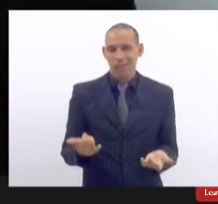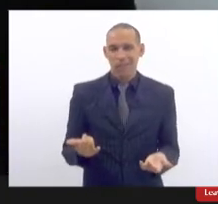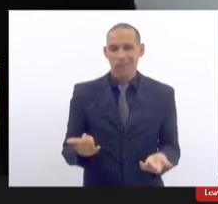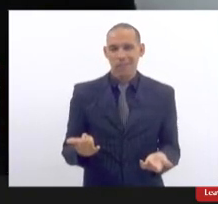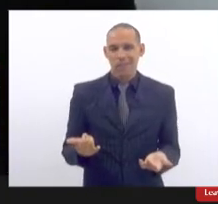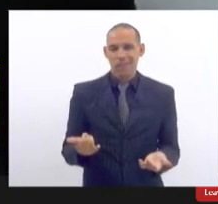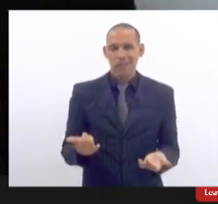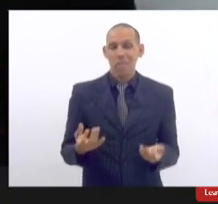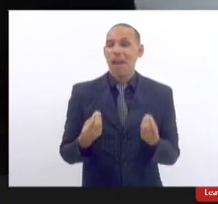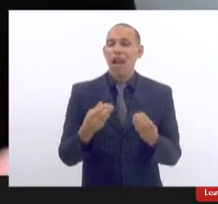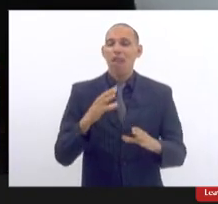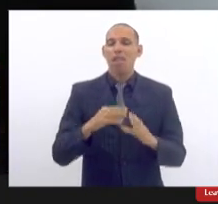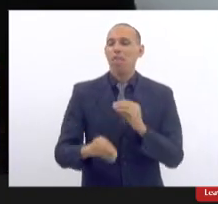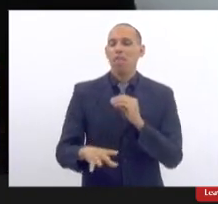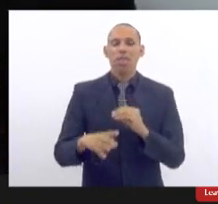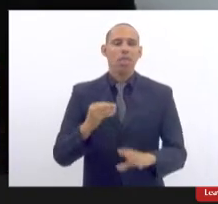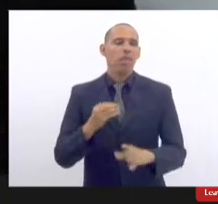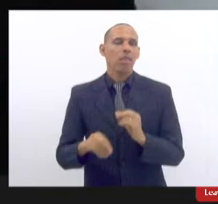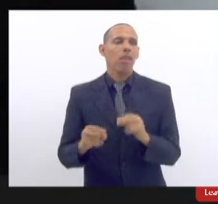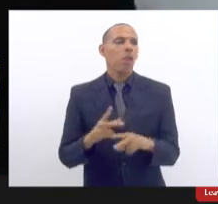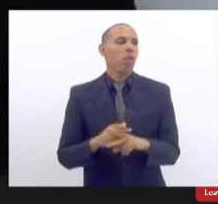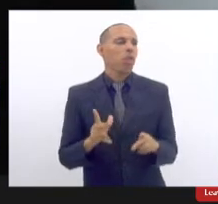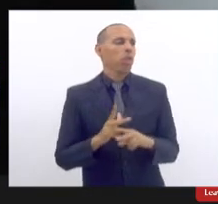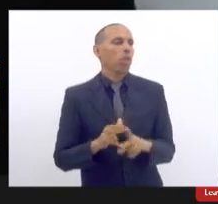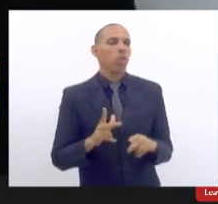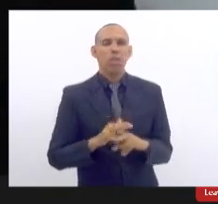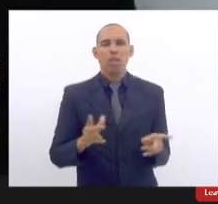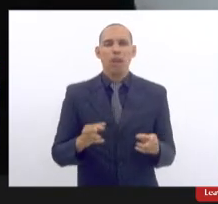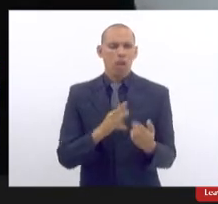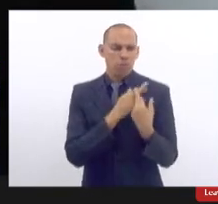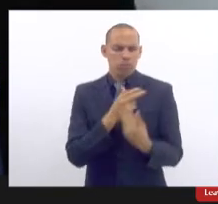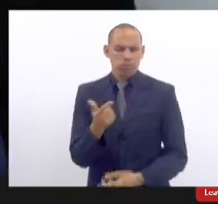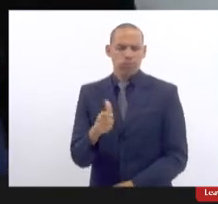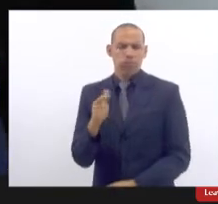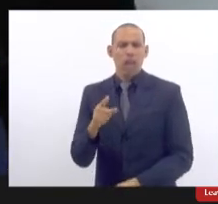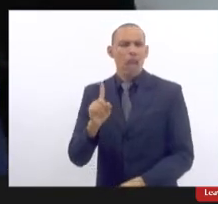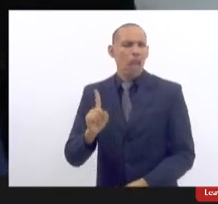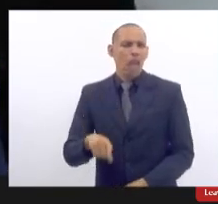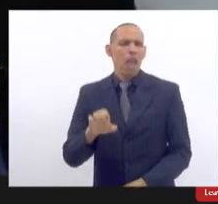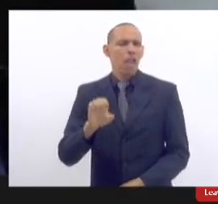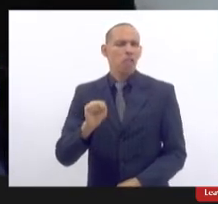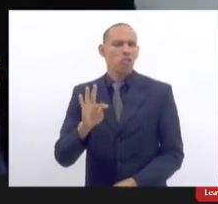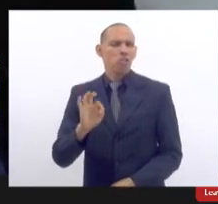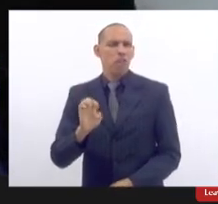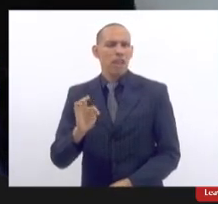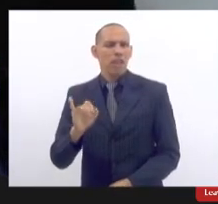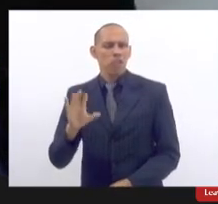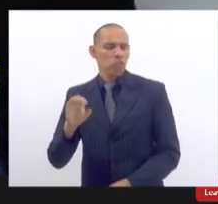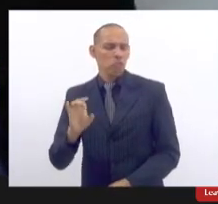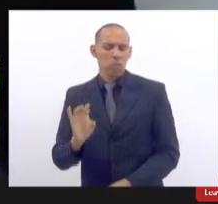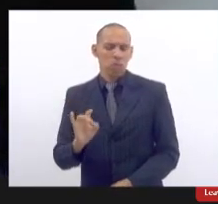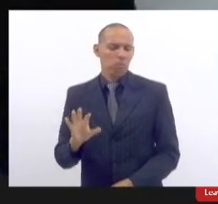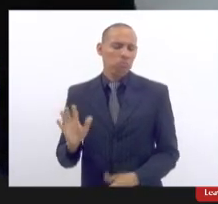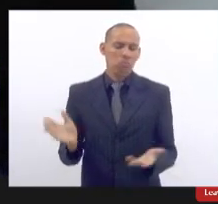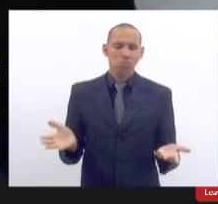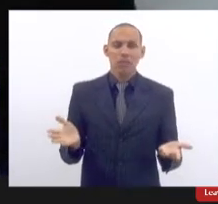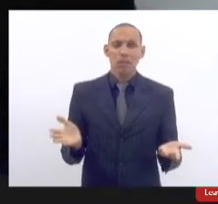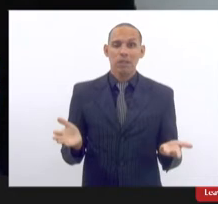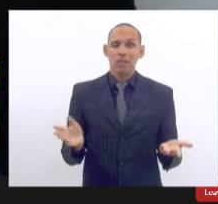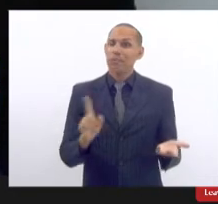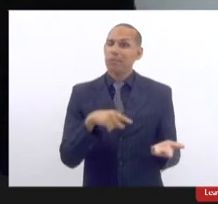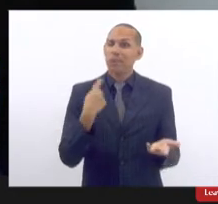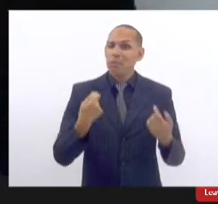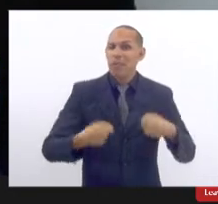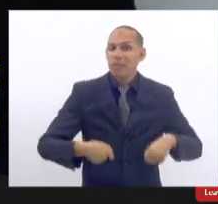para não se responsabilizar alegando ser caráter estético mesmo com a gente